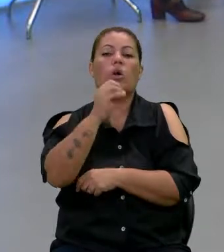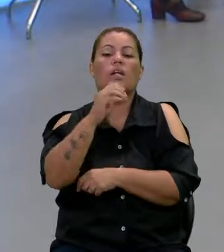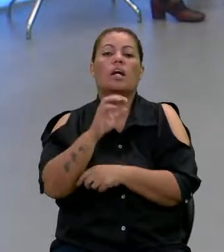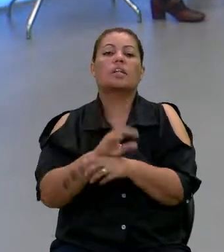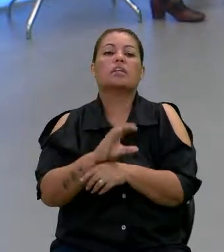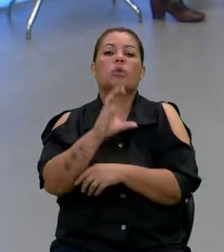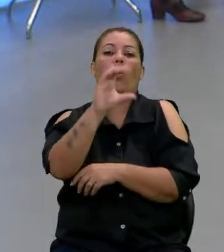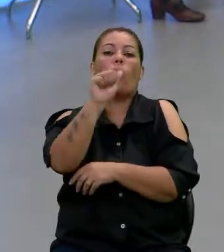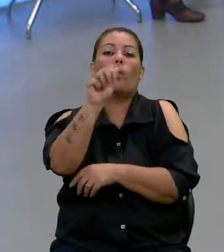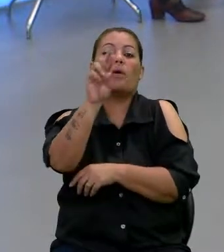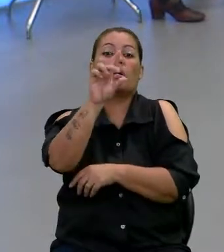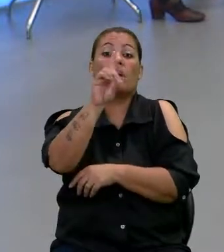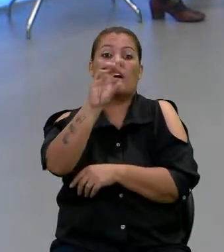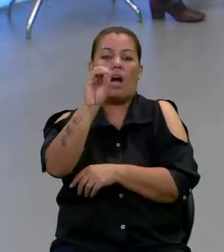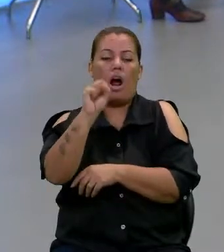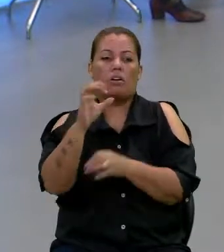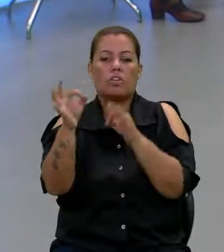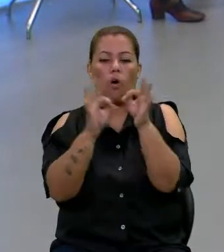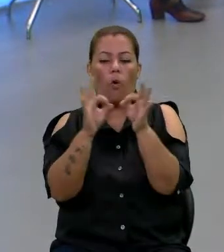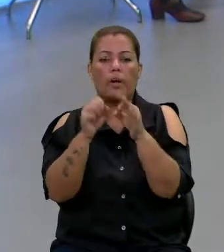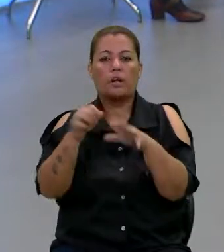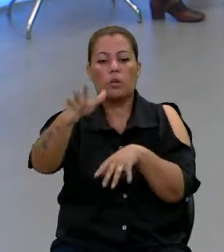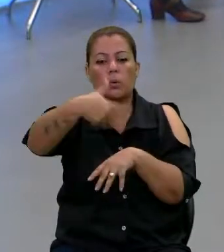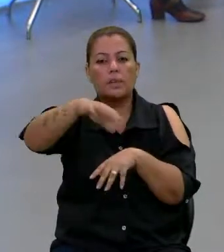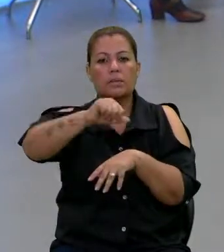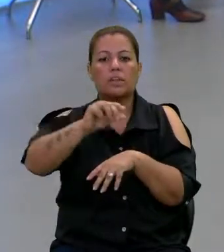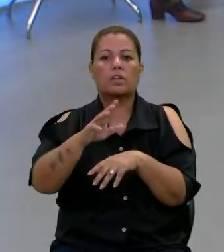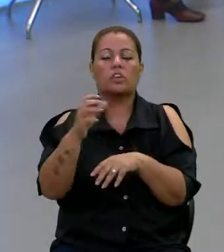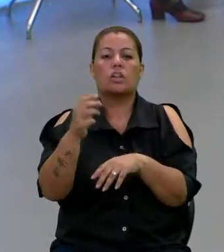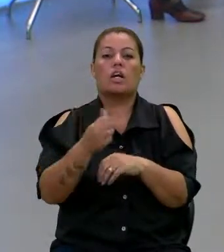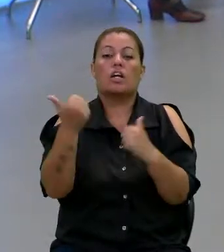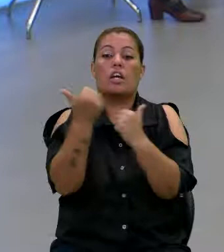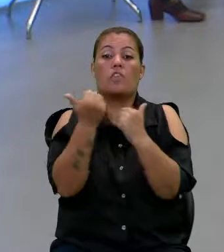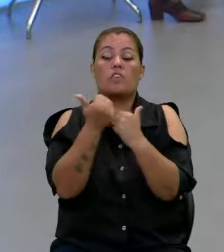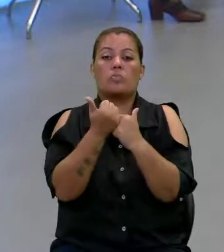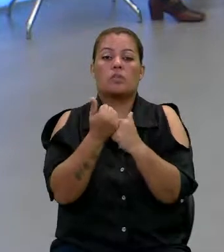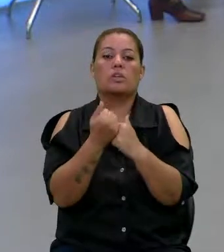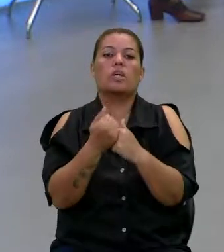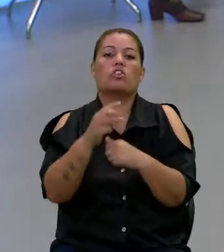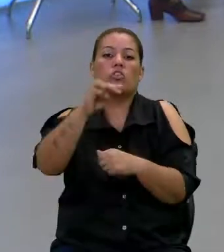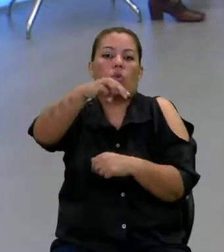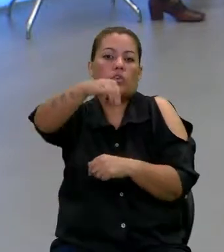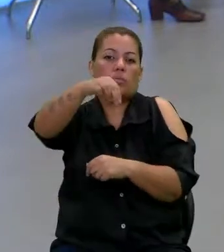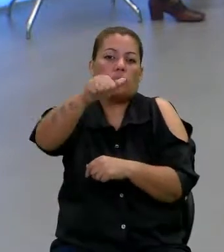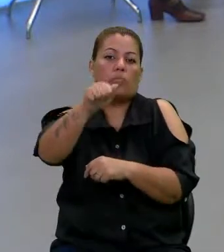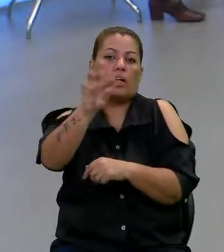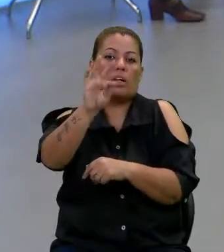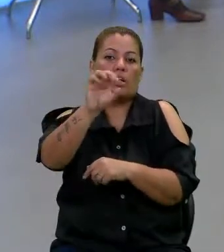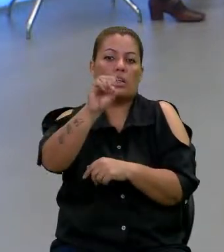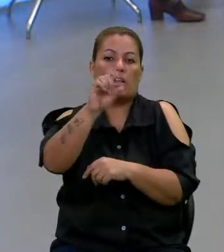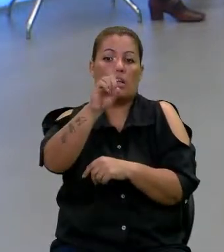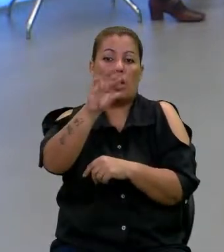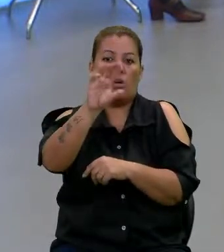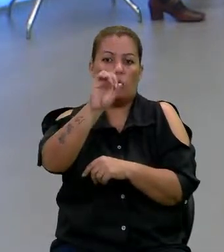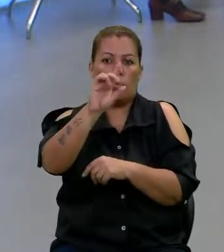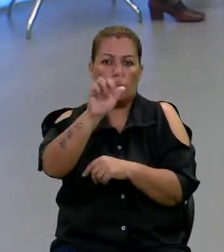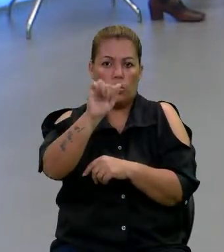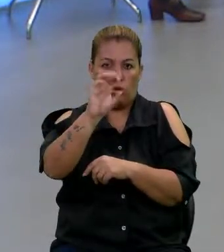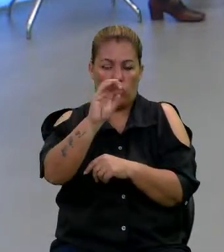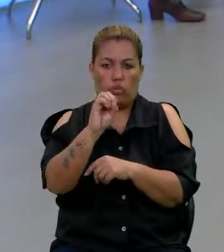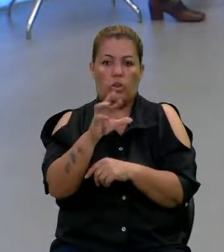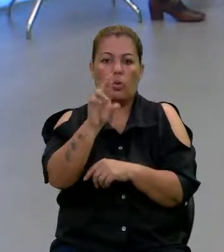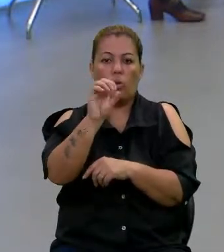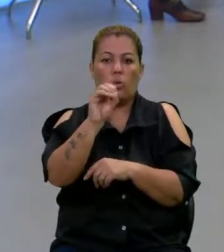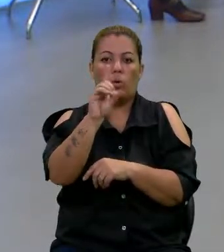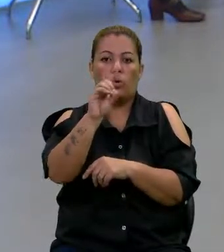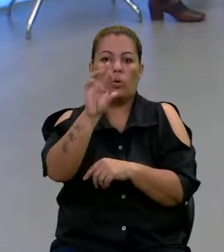que é coordenador do Espaço Cidadania e vice-presidente do Sindicato dos Metalúrgicos de Osasco e região, o Rodrigo Coelho,